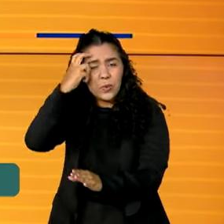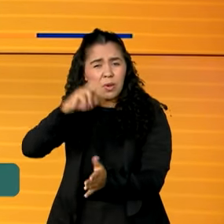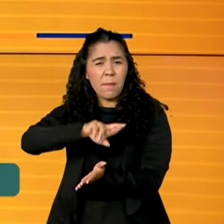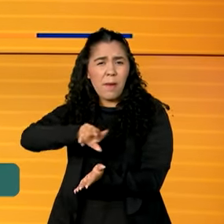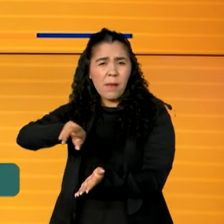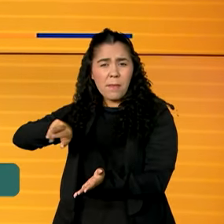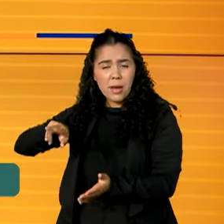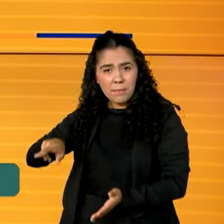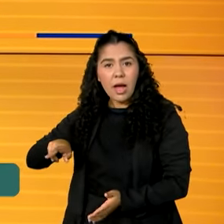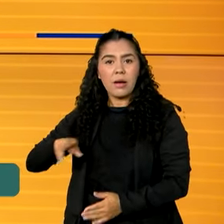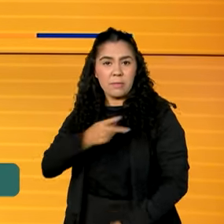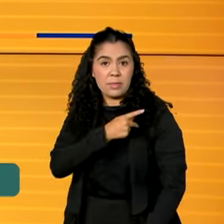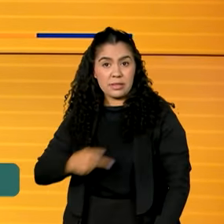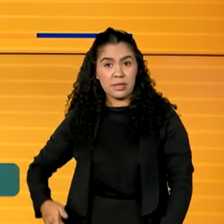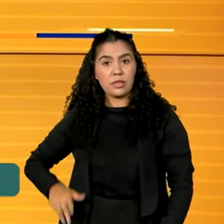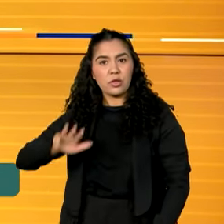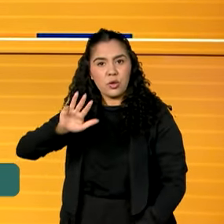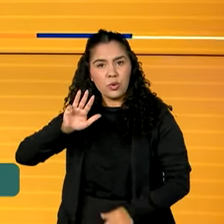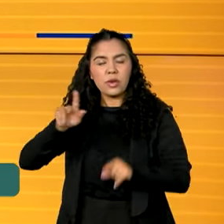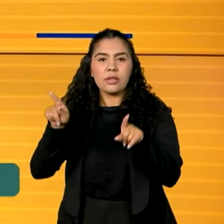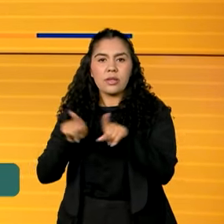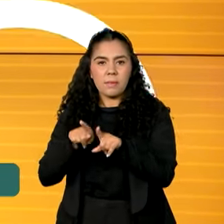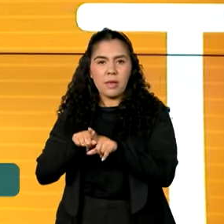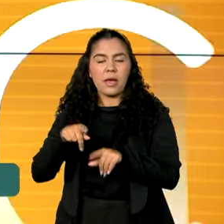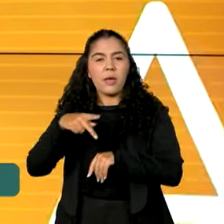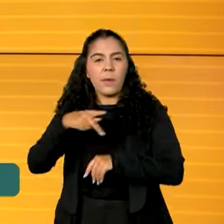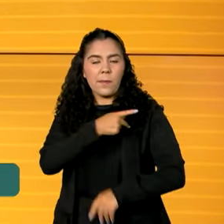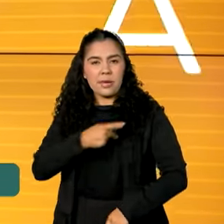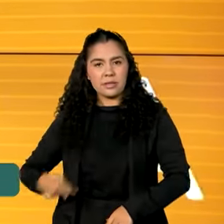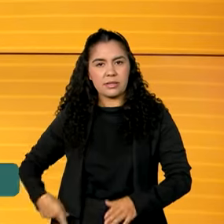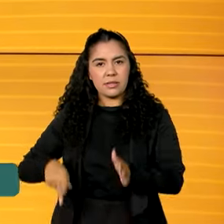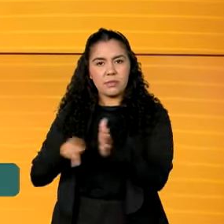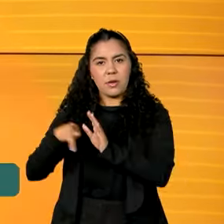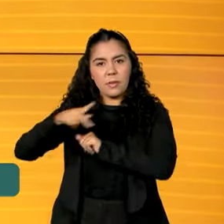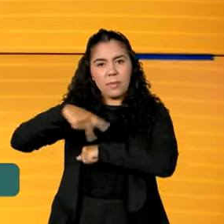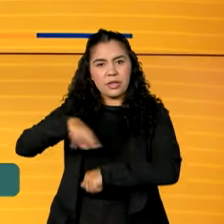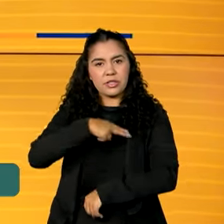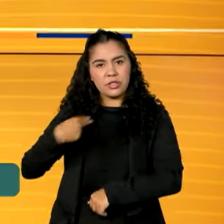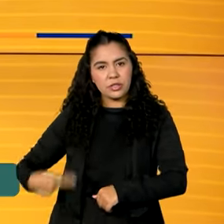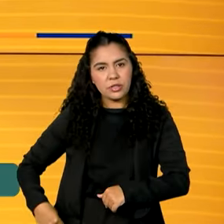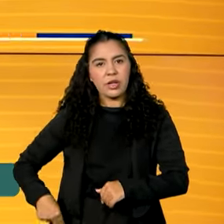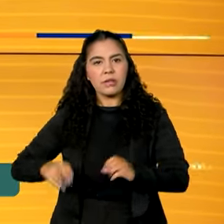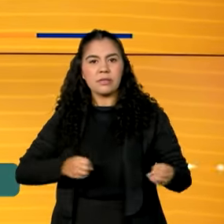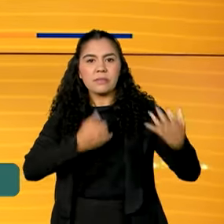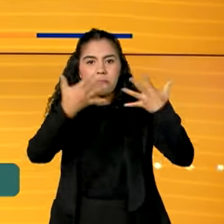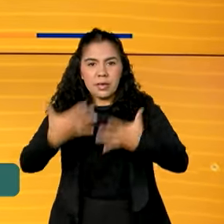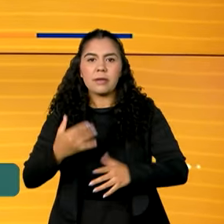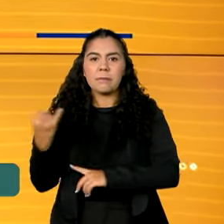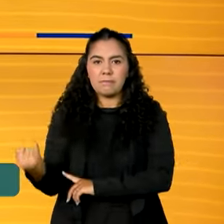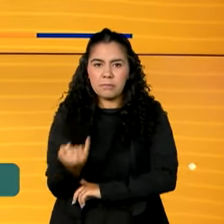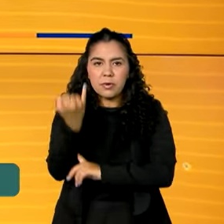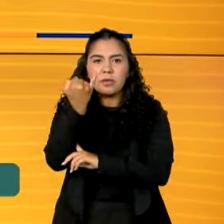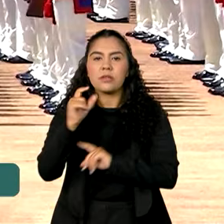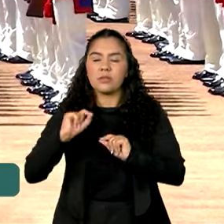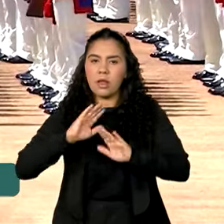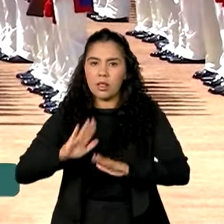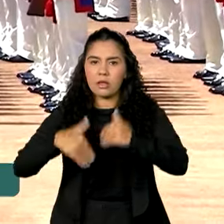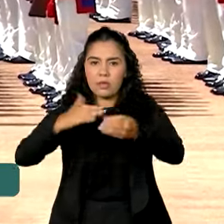e o líder chinês destacaram a importância da parceria para o desenvolvimento sustentável e a paz mundial.